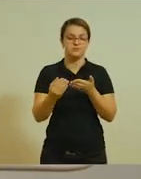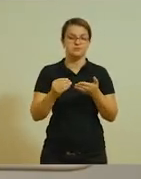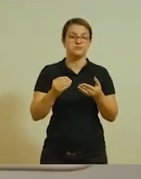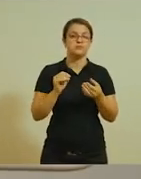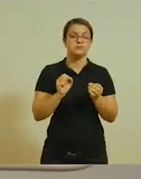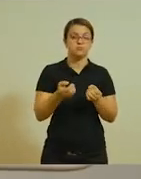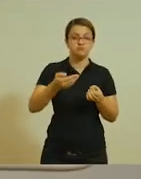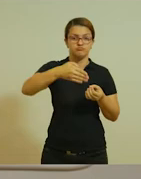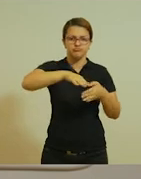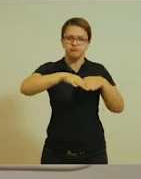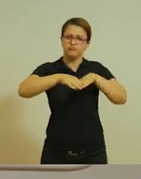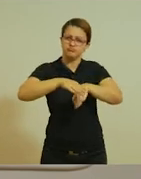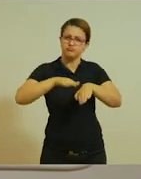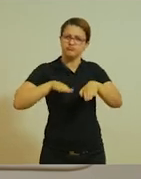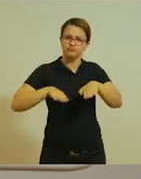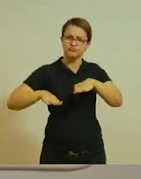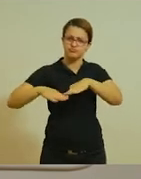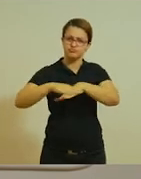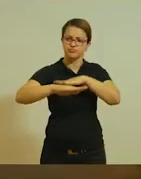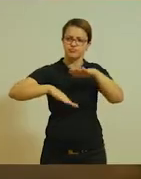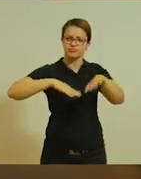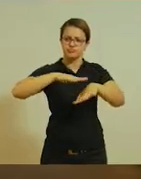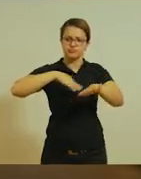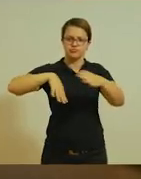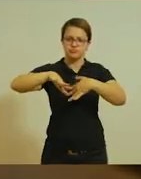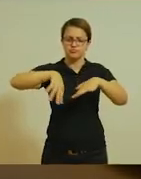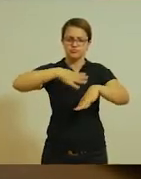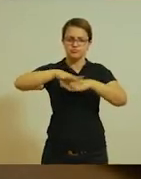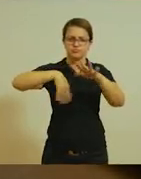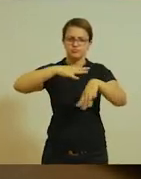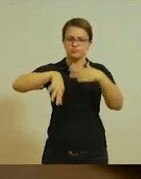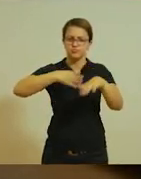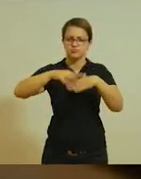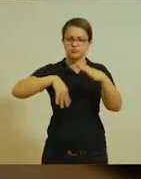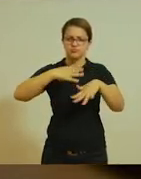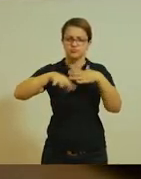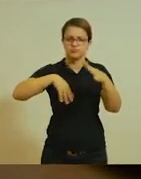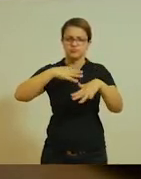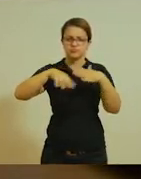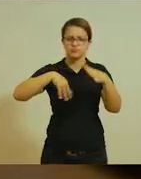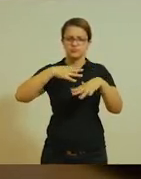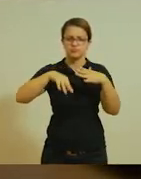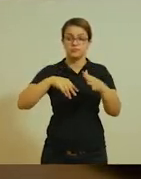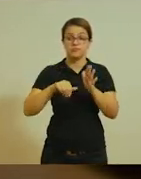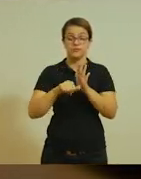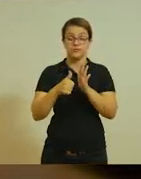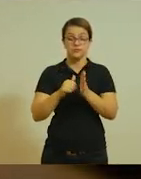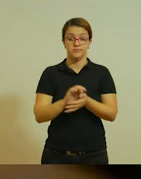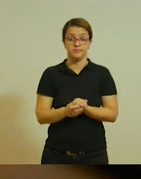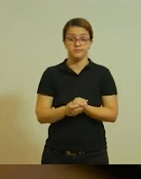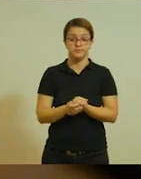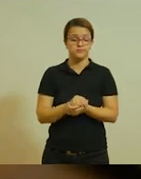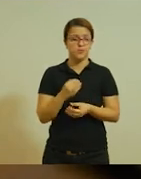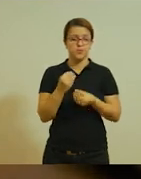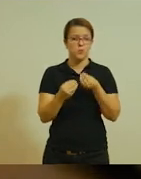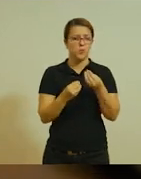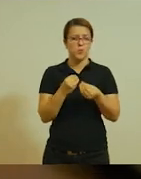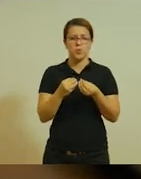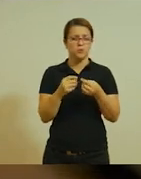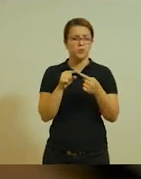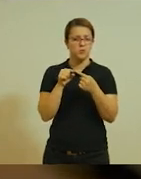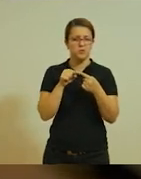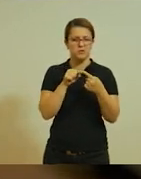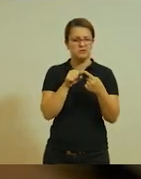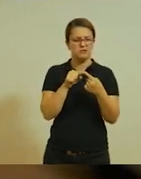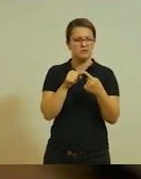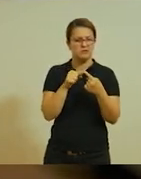Vou misturar tudo isso daqui que está na mesa e vou montar. Vamos lá. Primeiro, como é que será